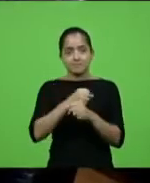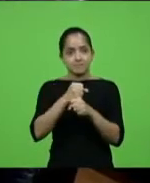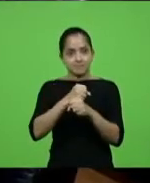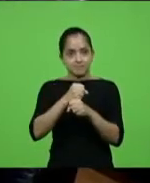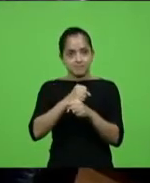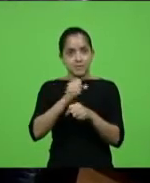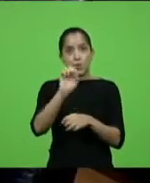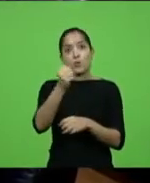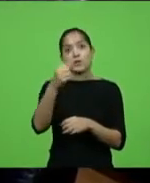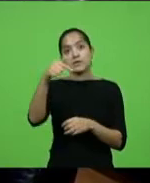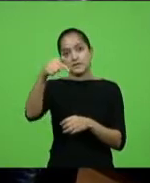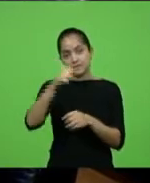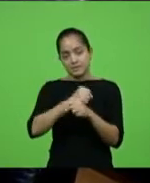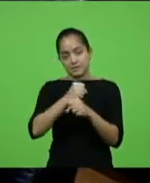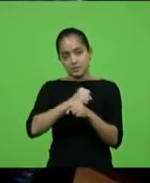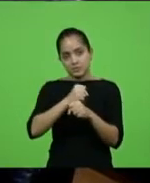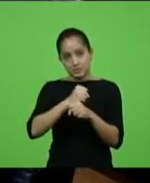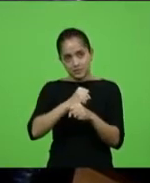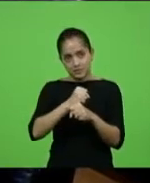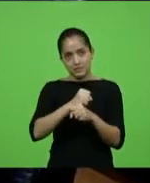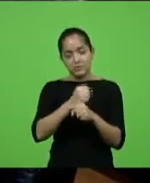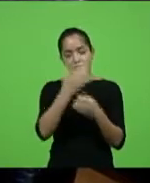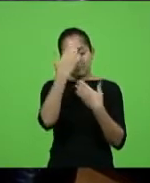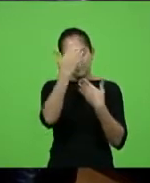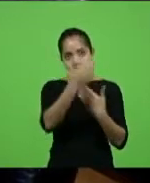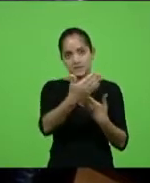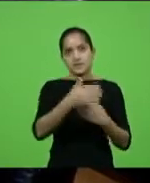87. 87, melhor, obrigado.